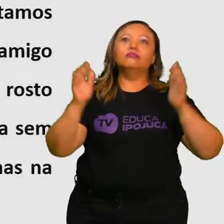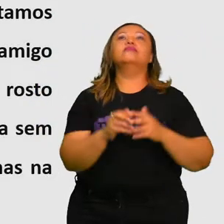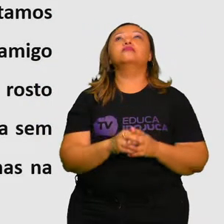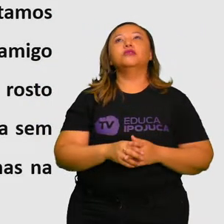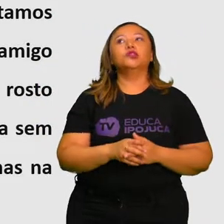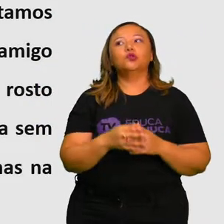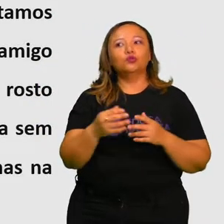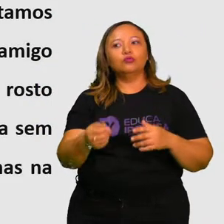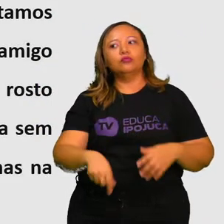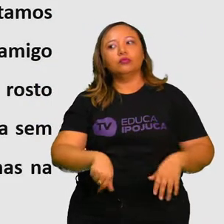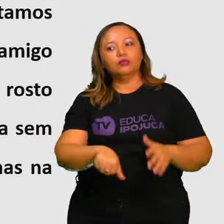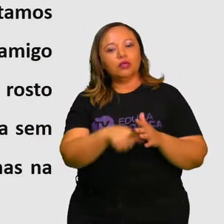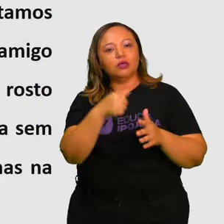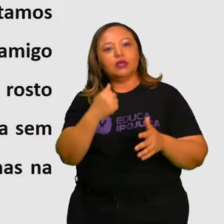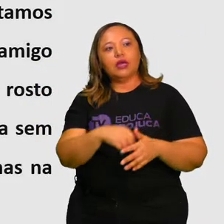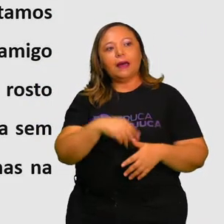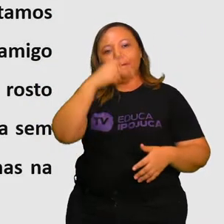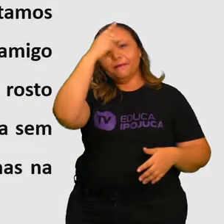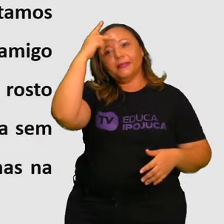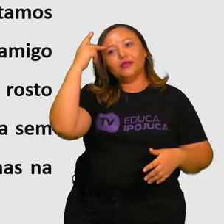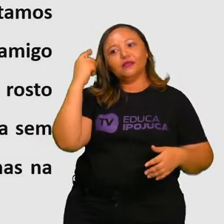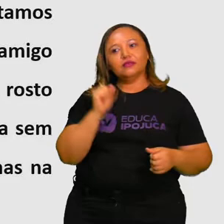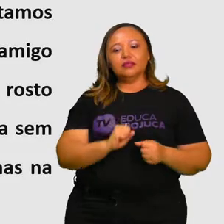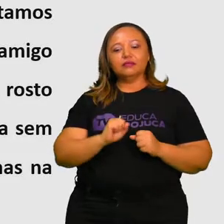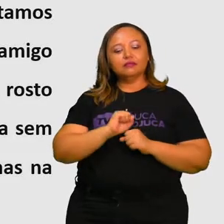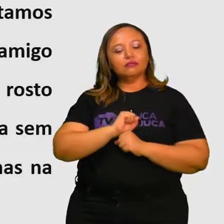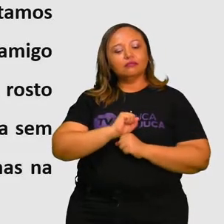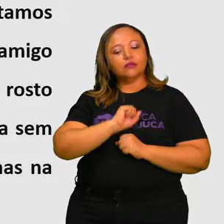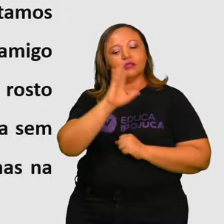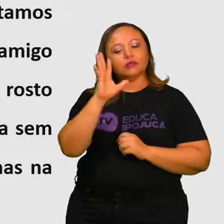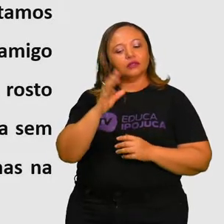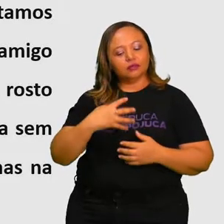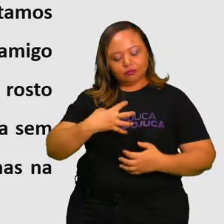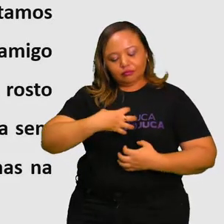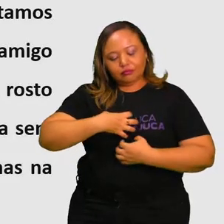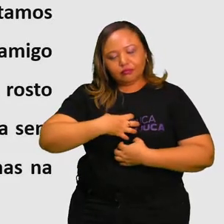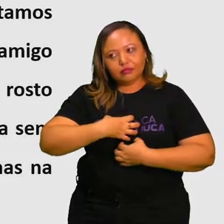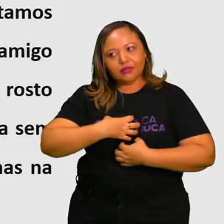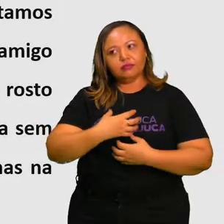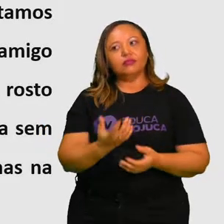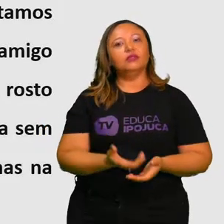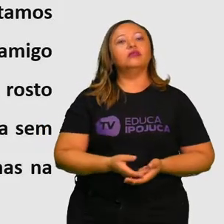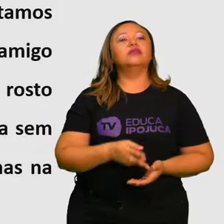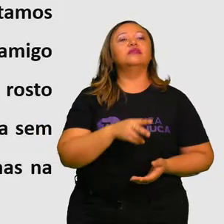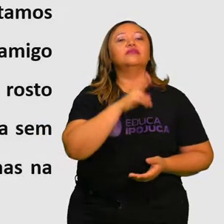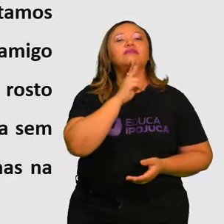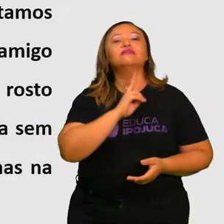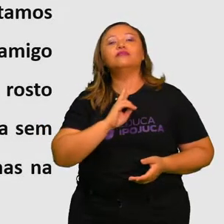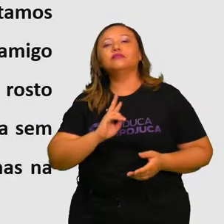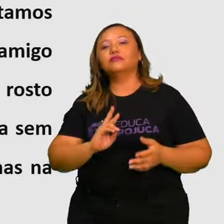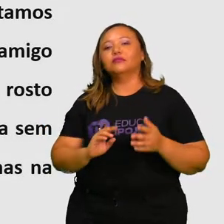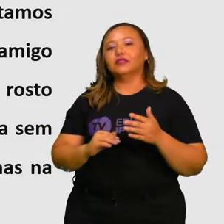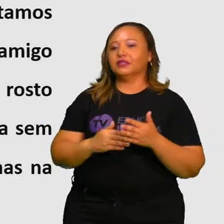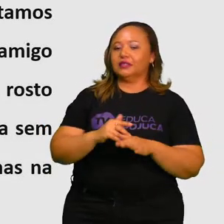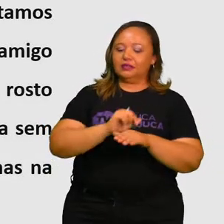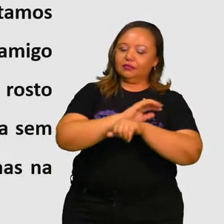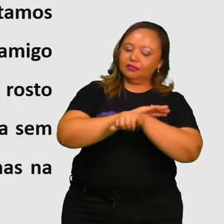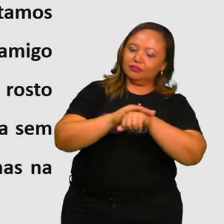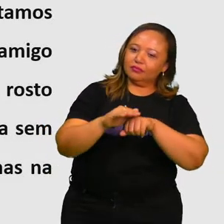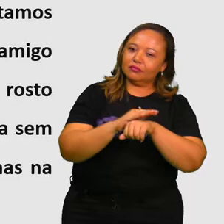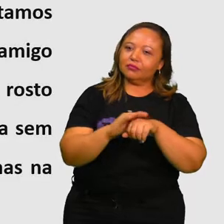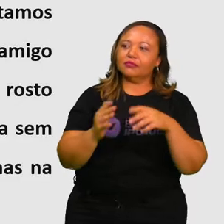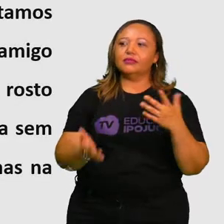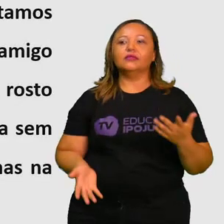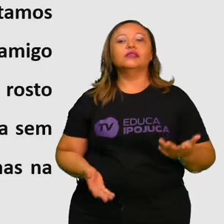sonho. A pessoa que desperta em nós todo o sentimento, toda a vontade de agradar e de se dedicar